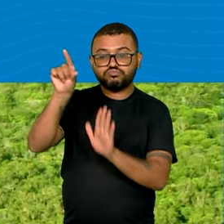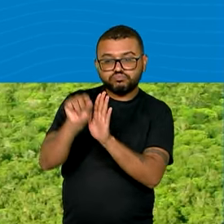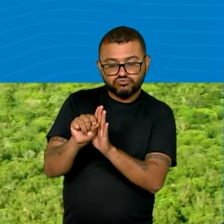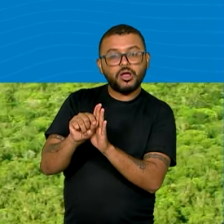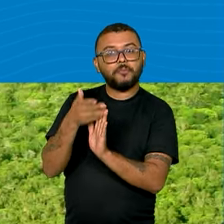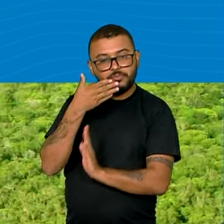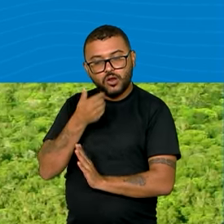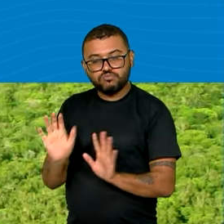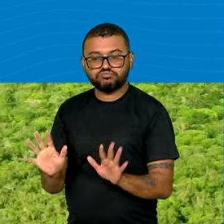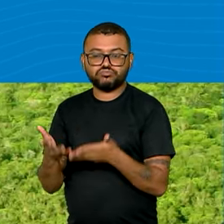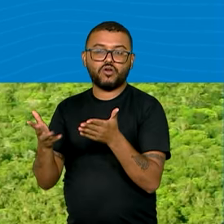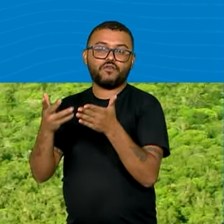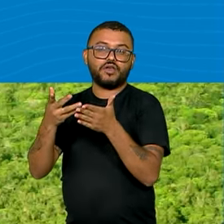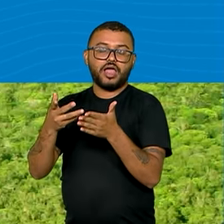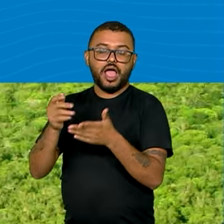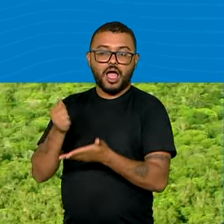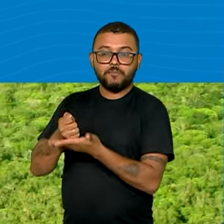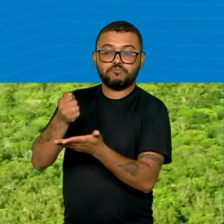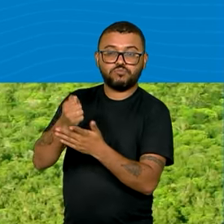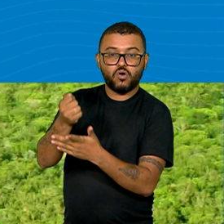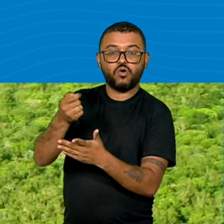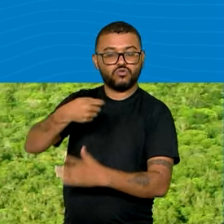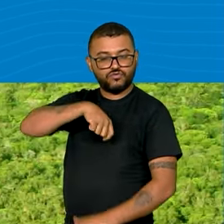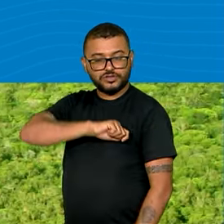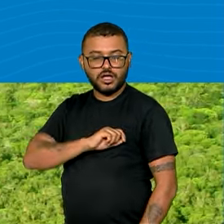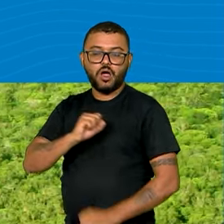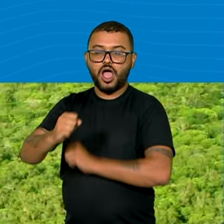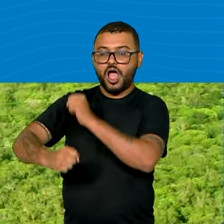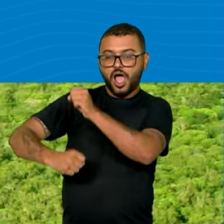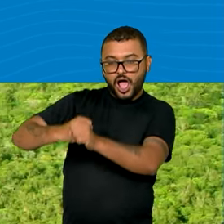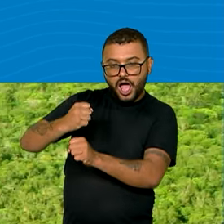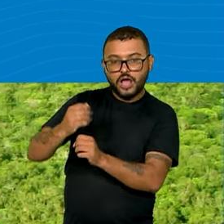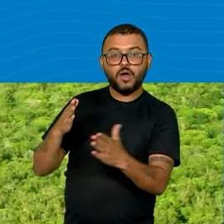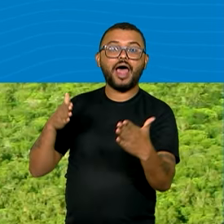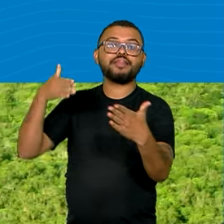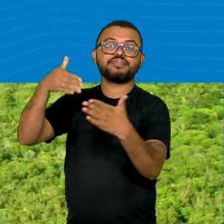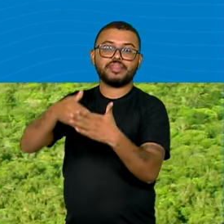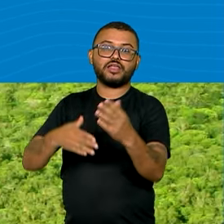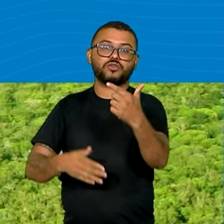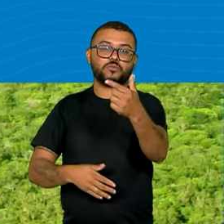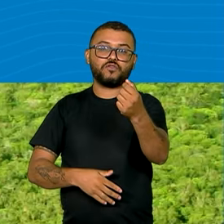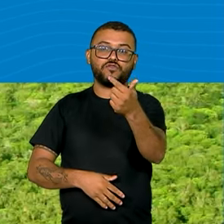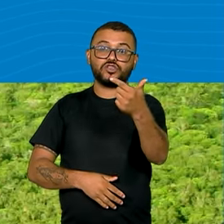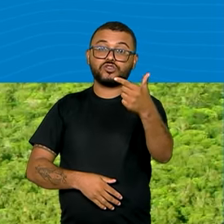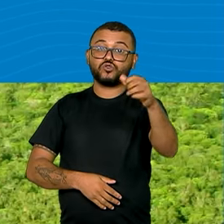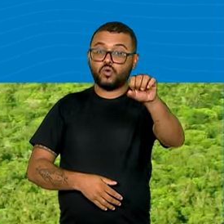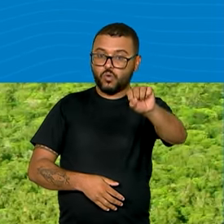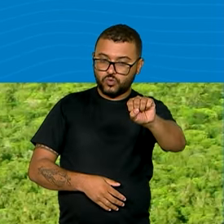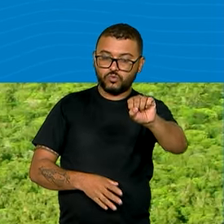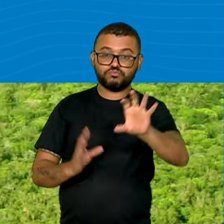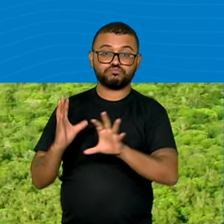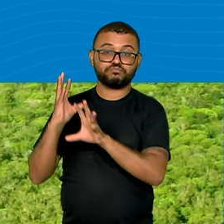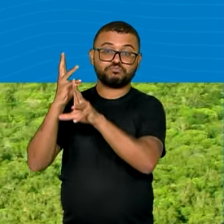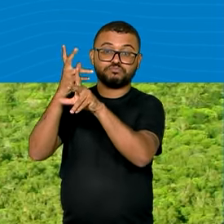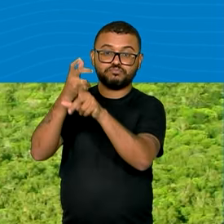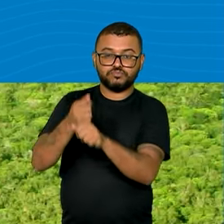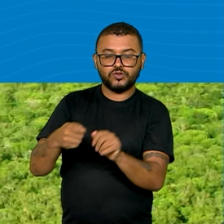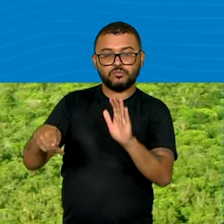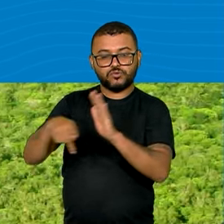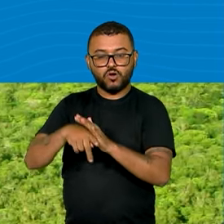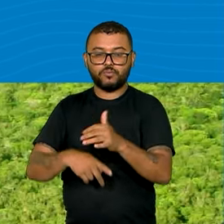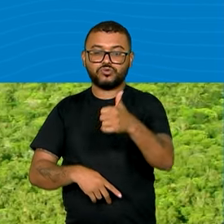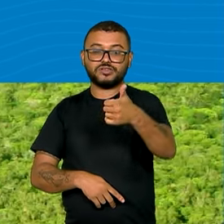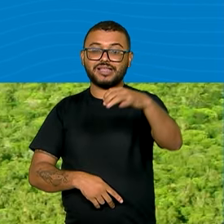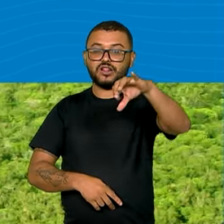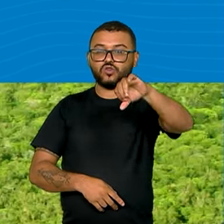Esses incentivos fiscais seguem crescendo ano a ano até 2028. Ao todo, serão mais de R$